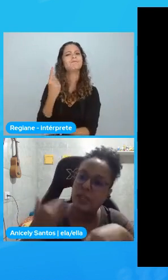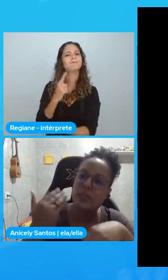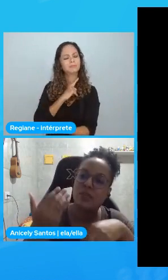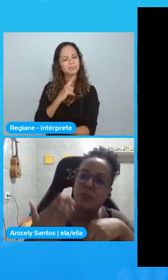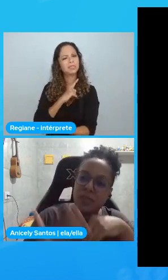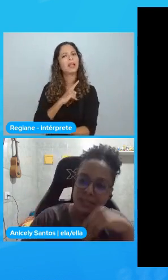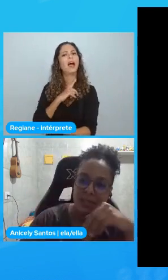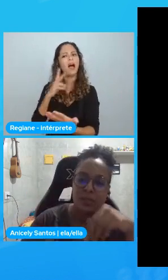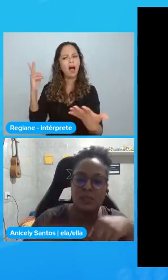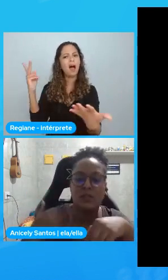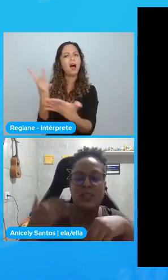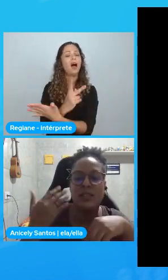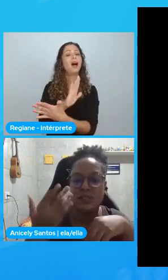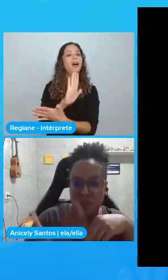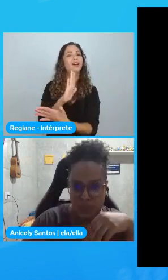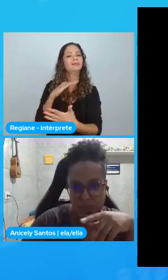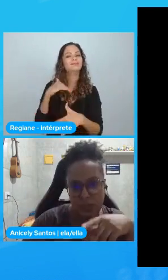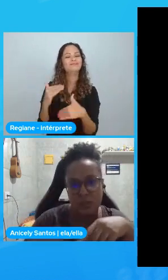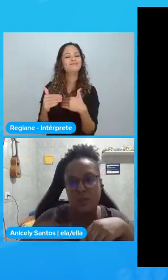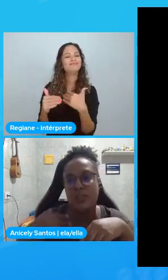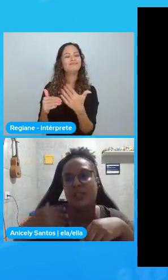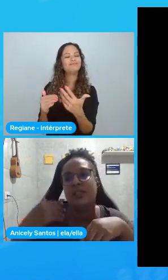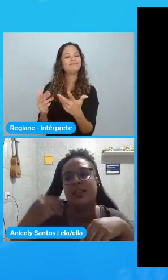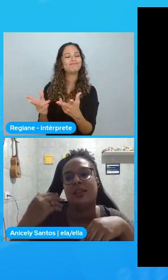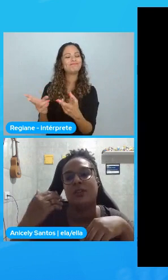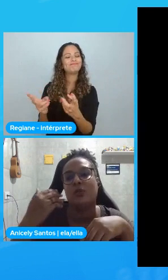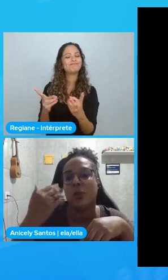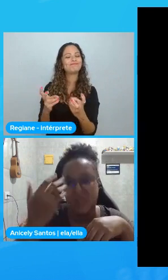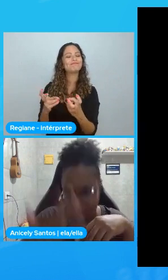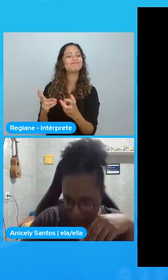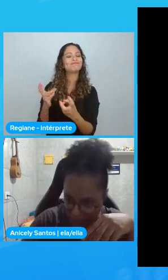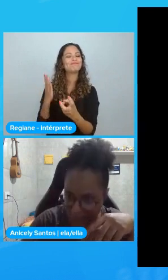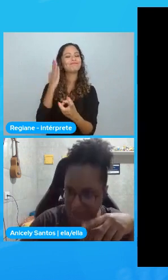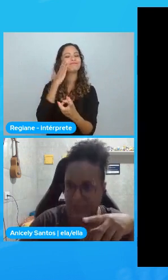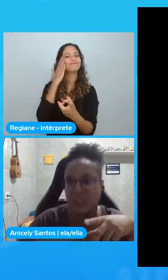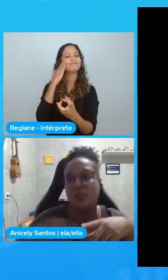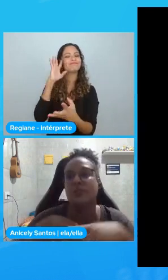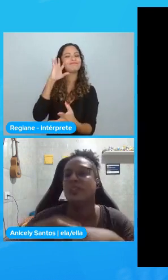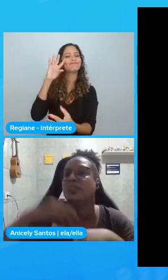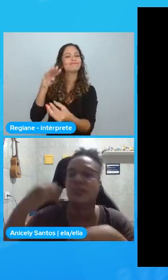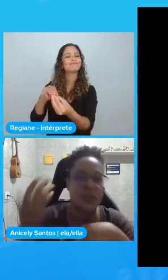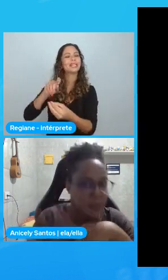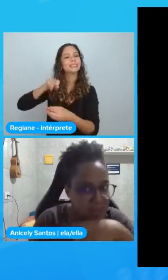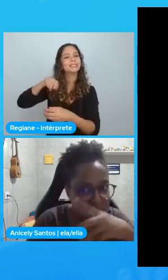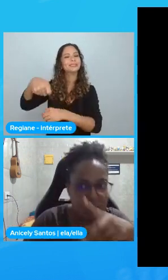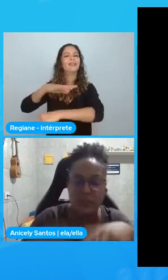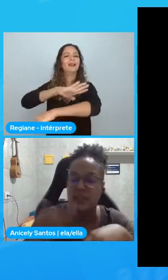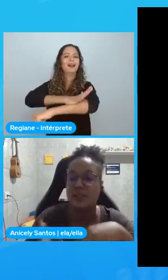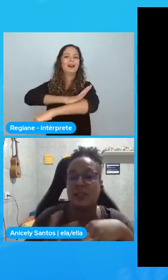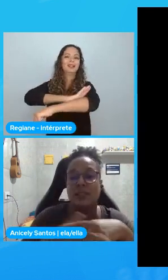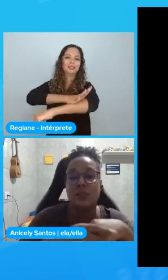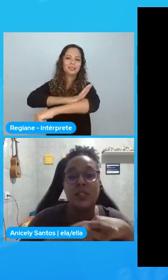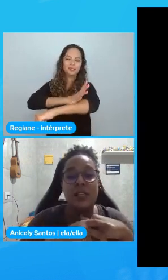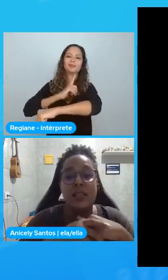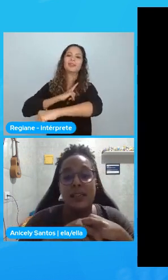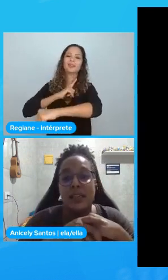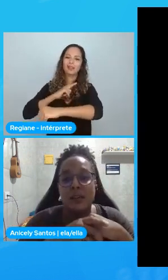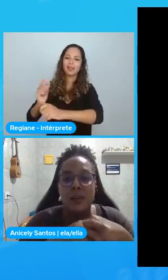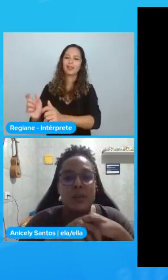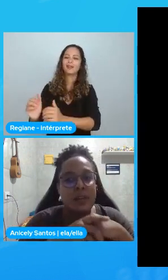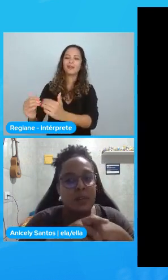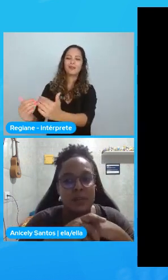Com o tempo. É eu vou percebendo. Que essas coisas. Tem nome. Que o nome dessa coisa. É racismo. E que isso uma opressão. E etc. Então.